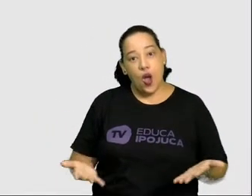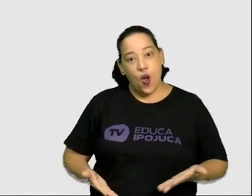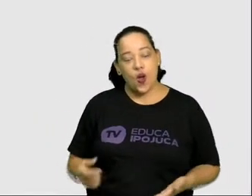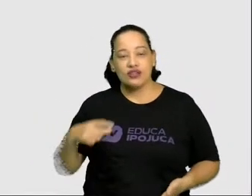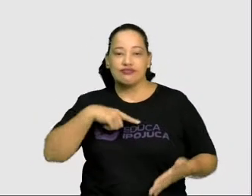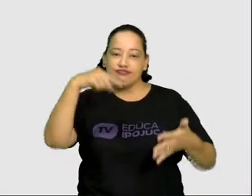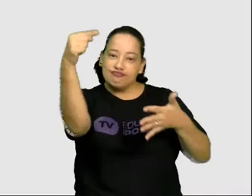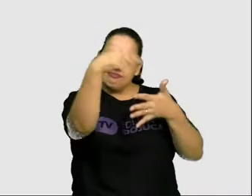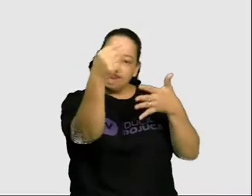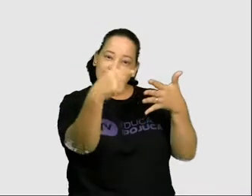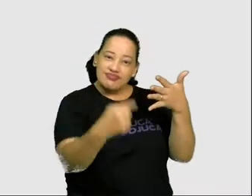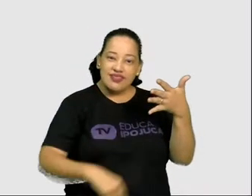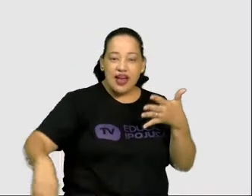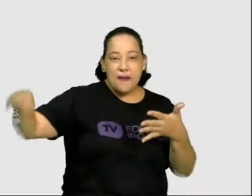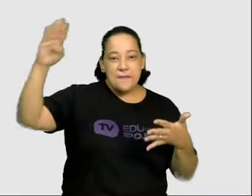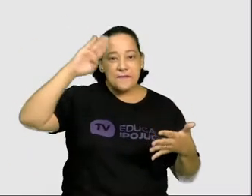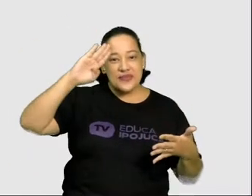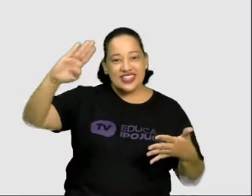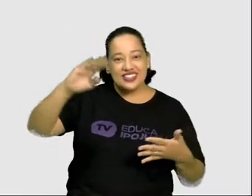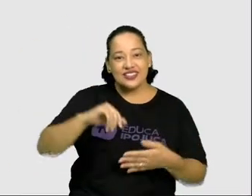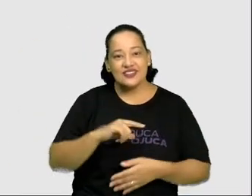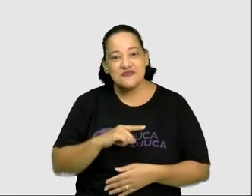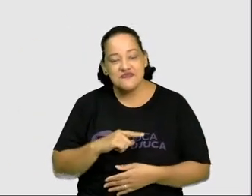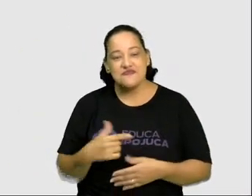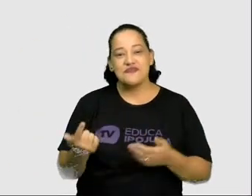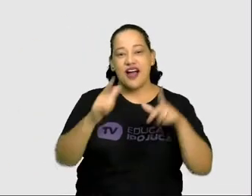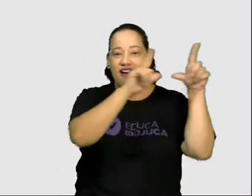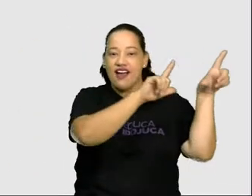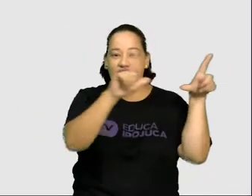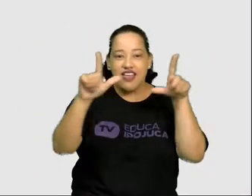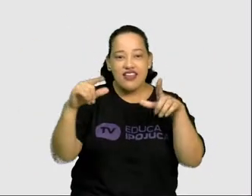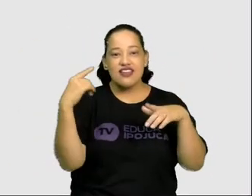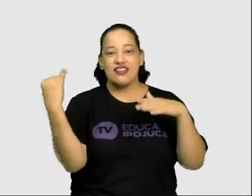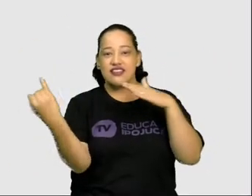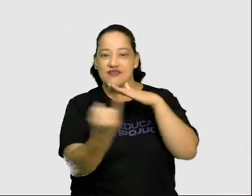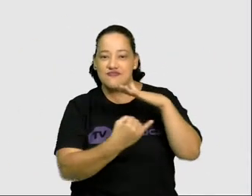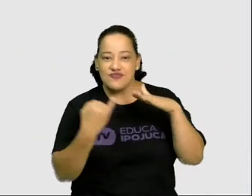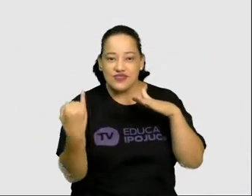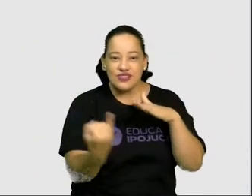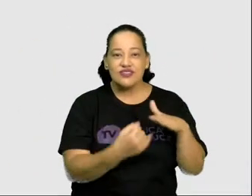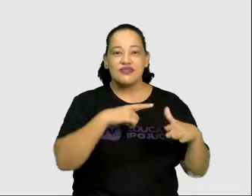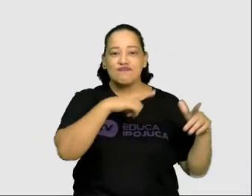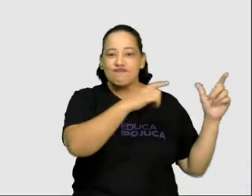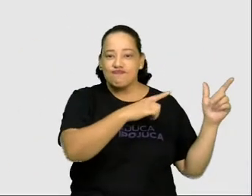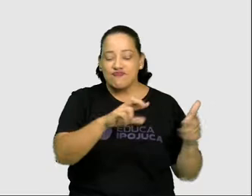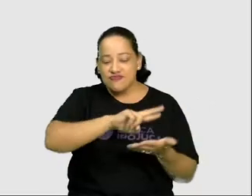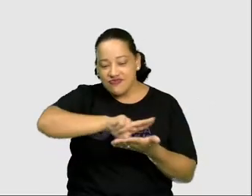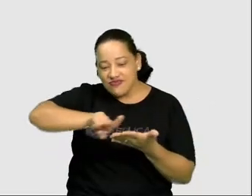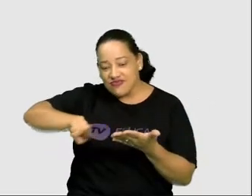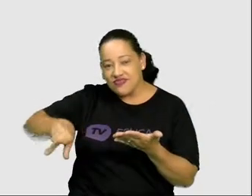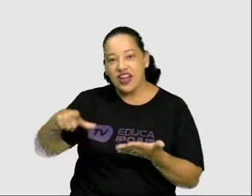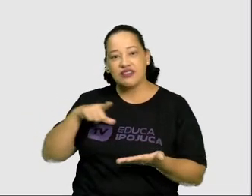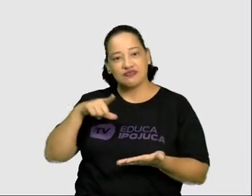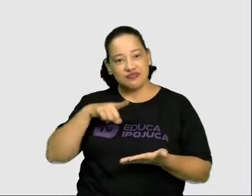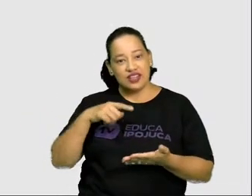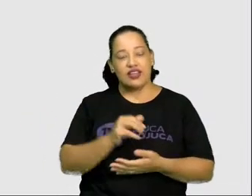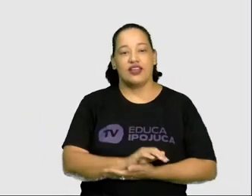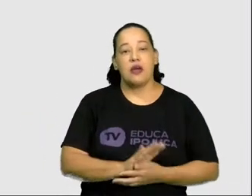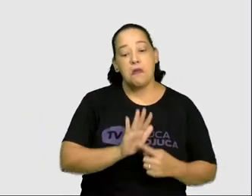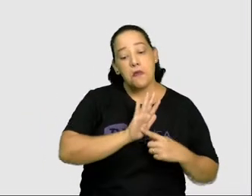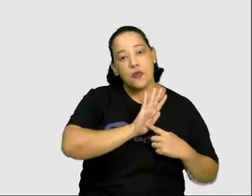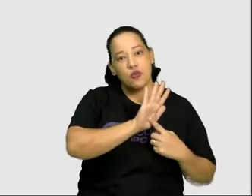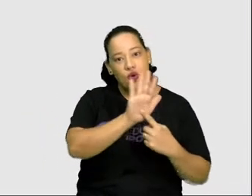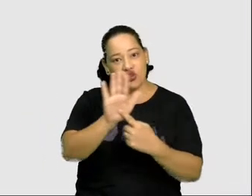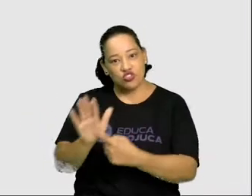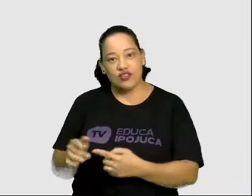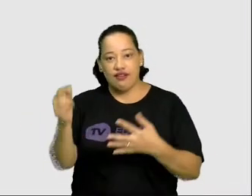das principais galerias, museus e instituições que reúnem este acerto. Eu vou aqui citar